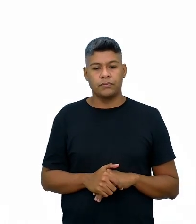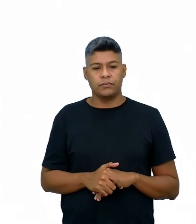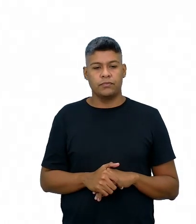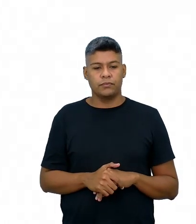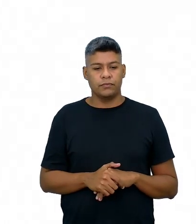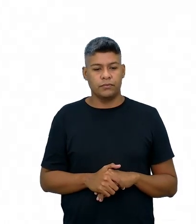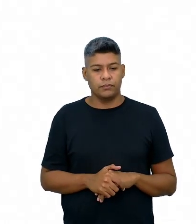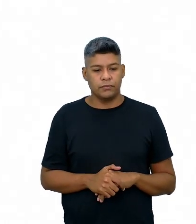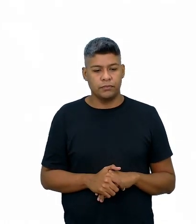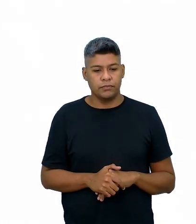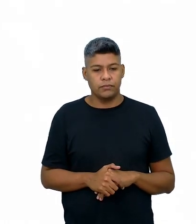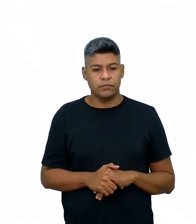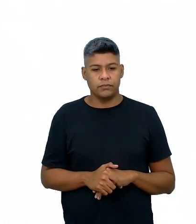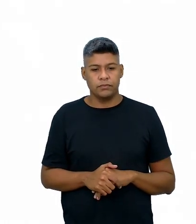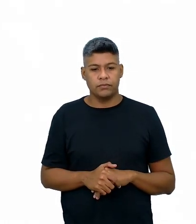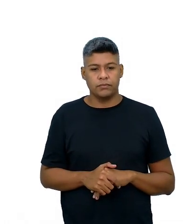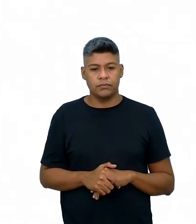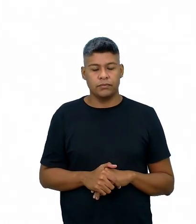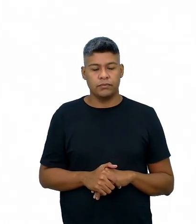Nós vamos ver, né?